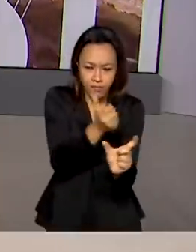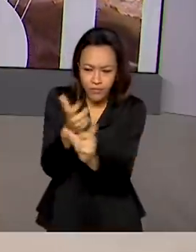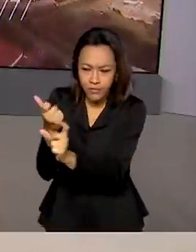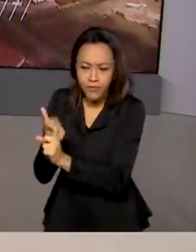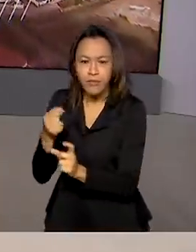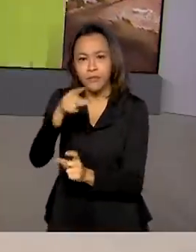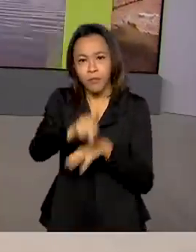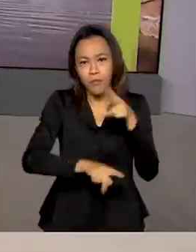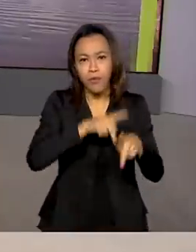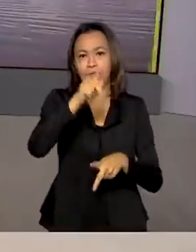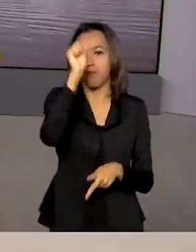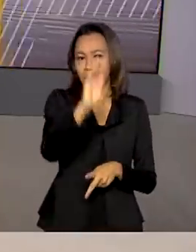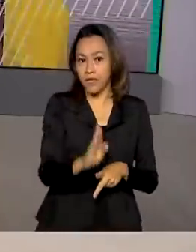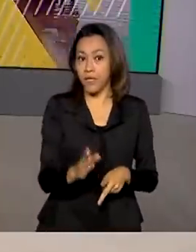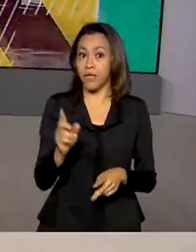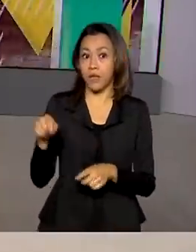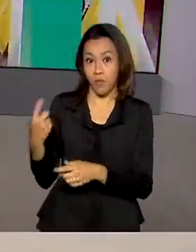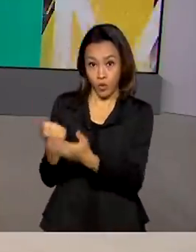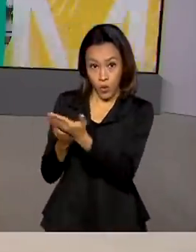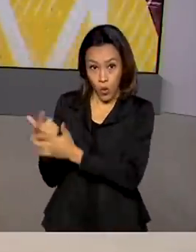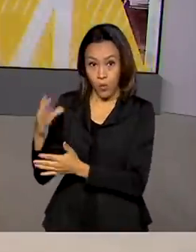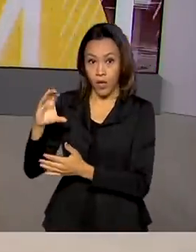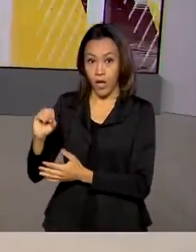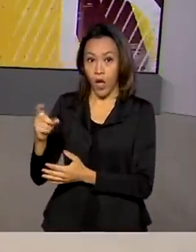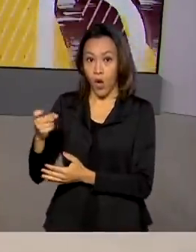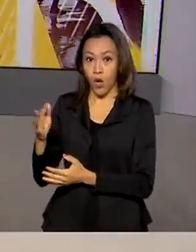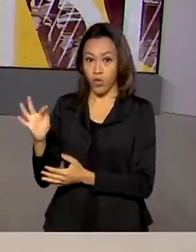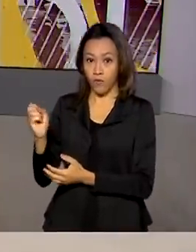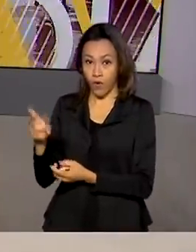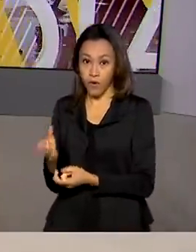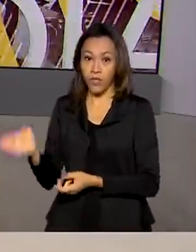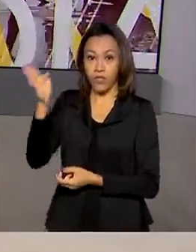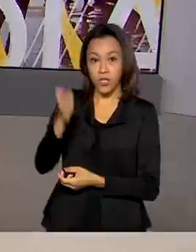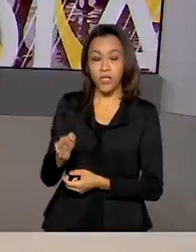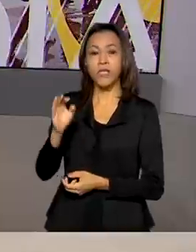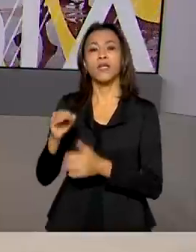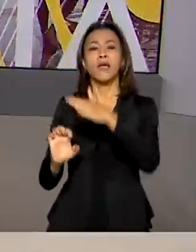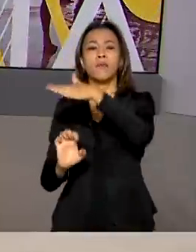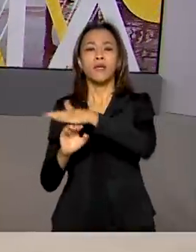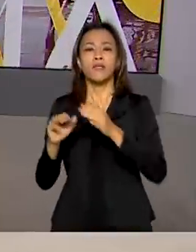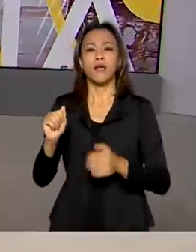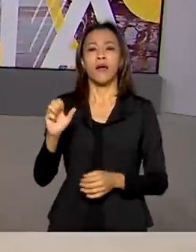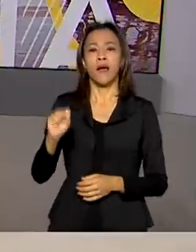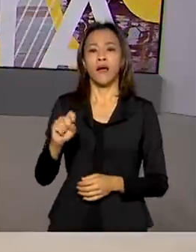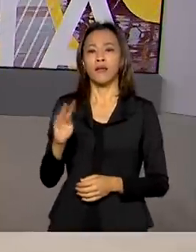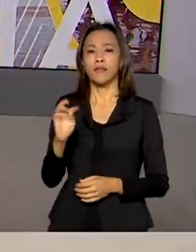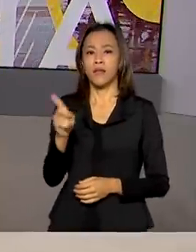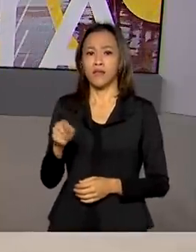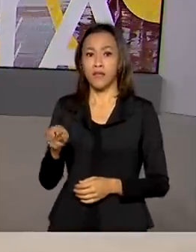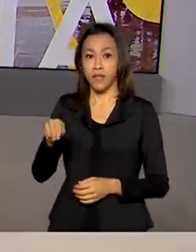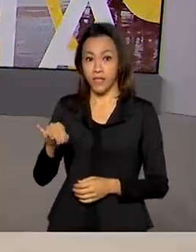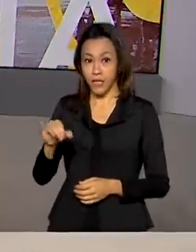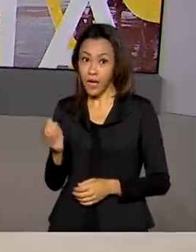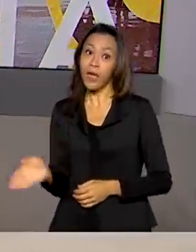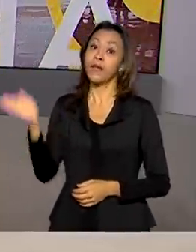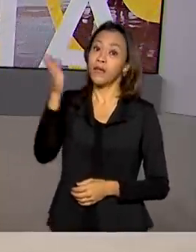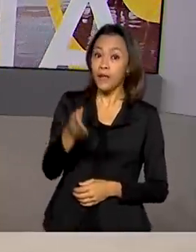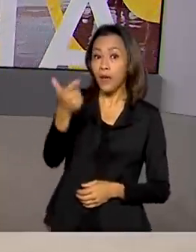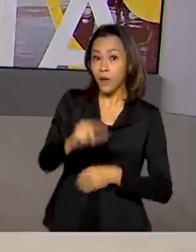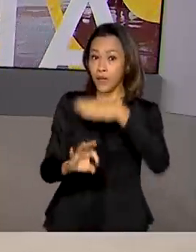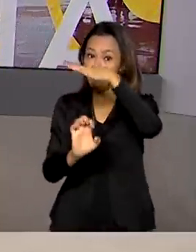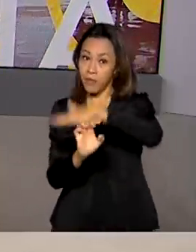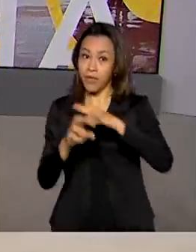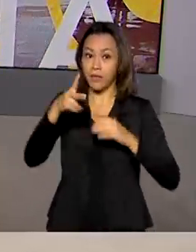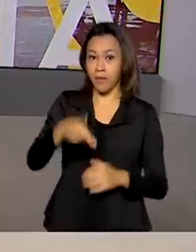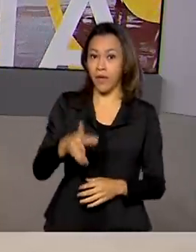Depois da compra de doses da Oxford e AstraZeneca, o governo brasileiro fecha acordo com a Pfizer, que se comprometeu